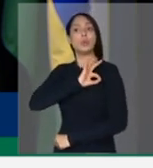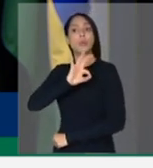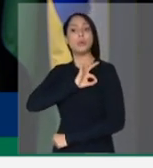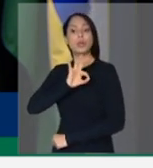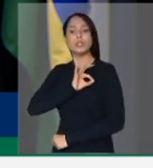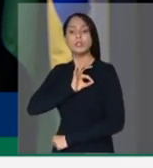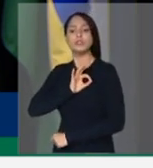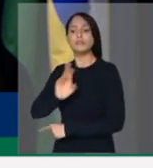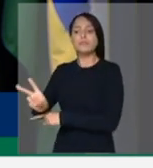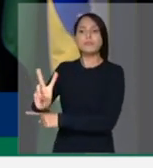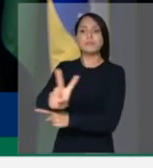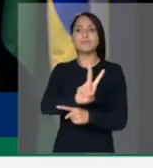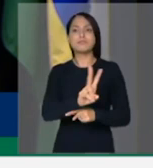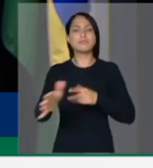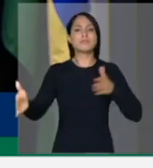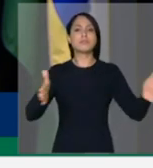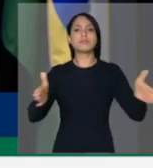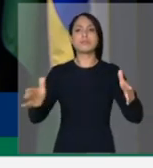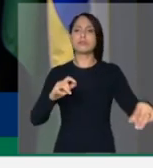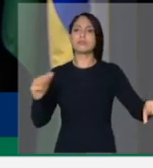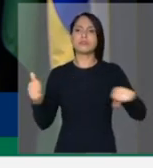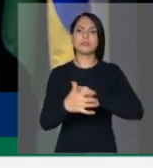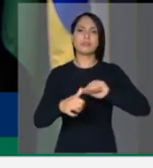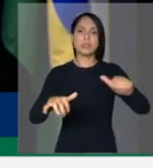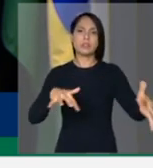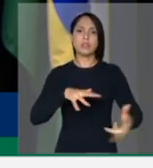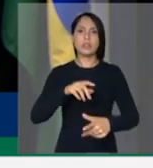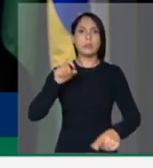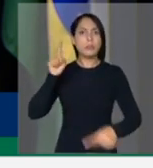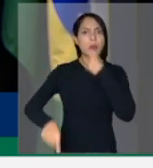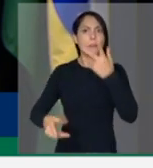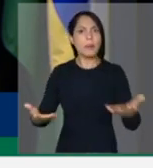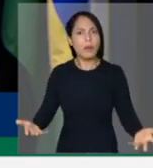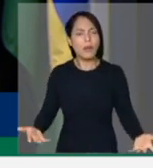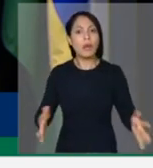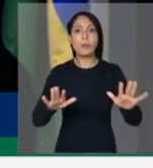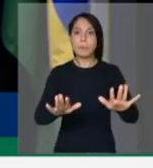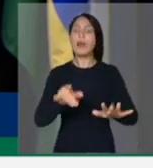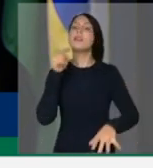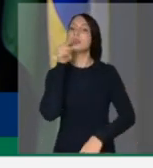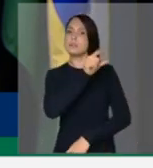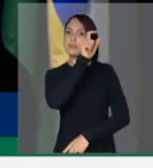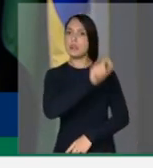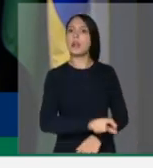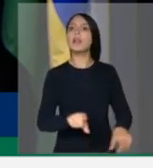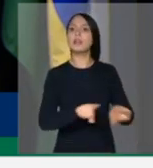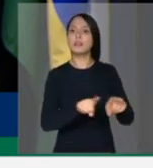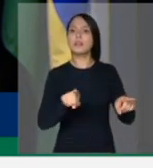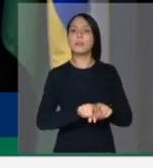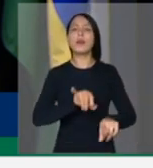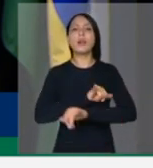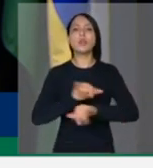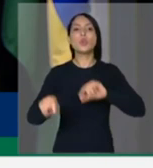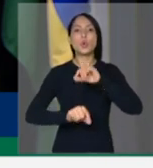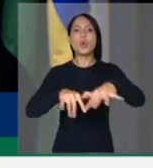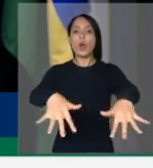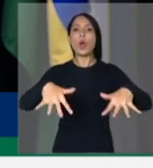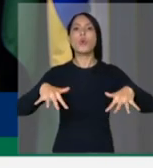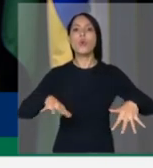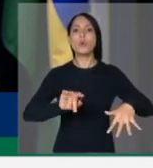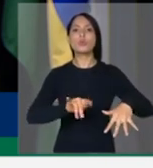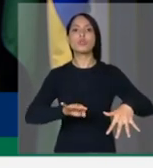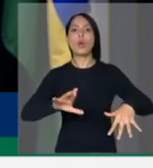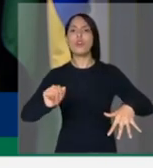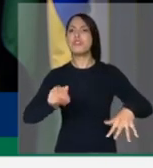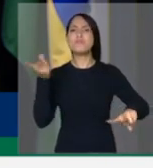suas operações durante a pandemia. E também é responsável por fazer com que haja audiência de custódia para todos os